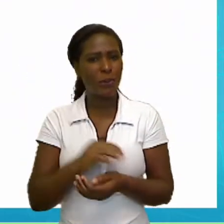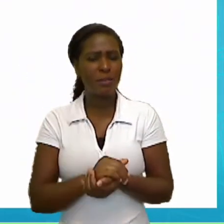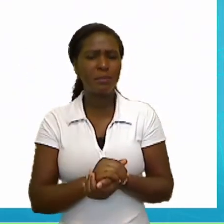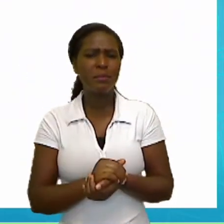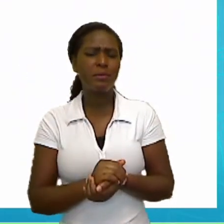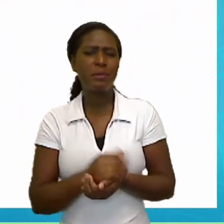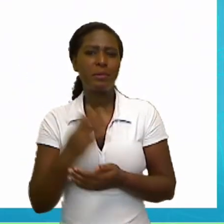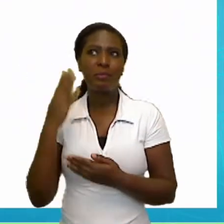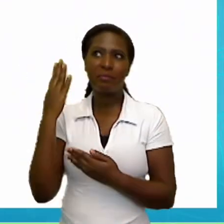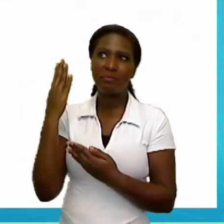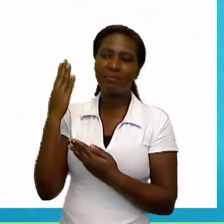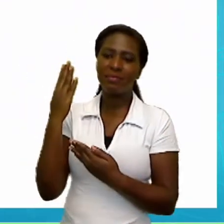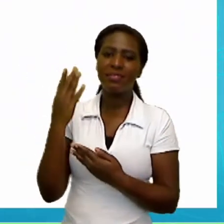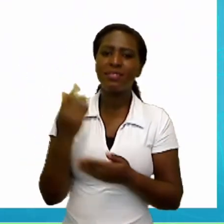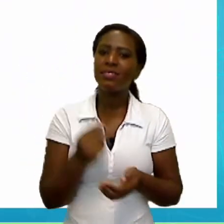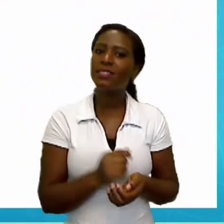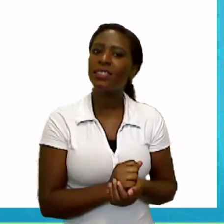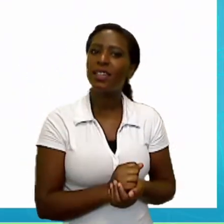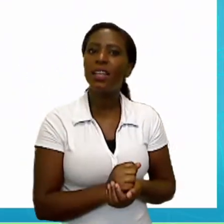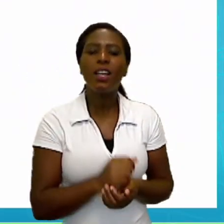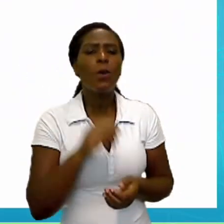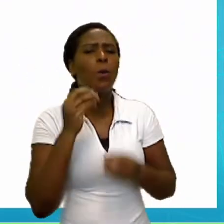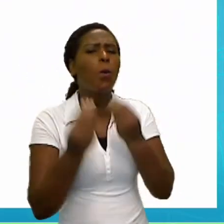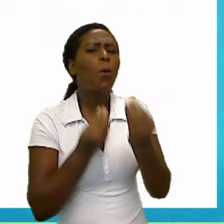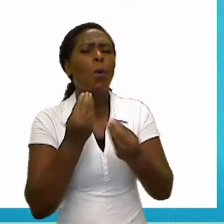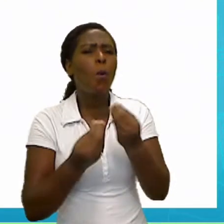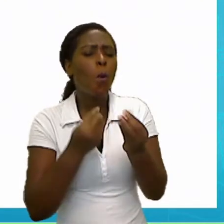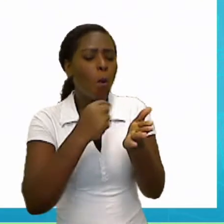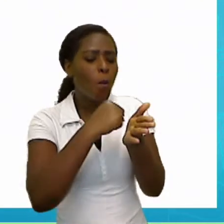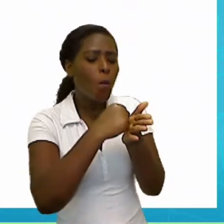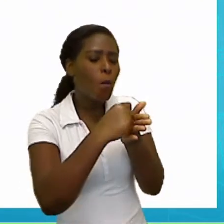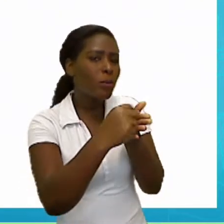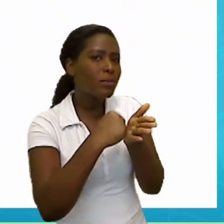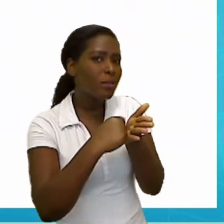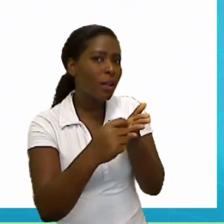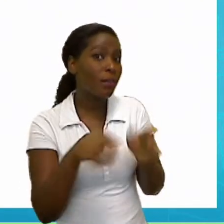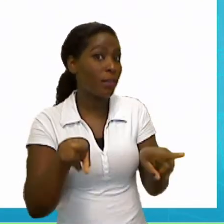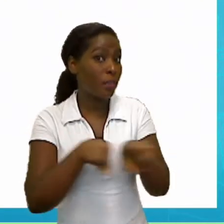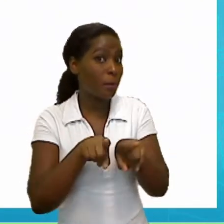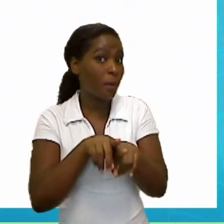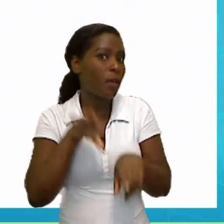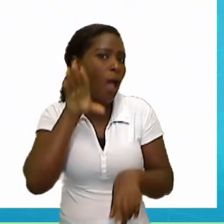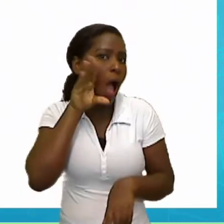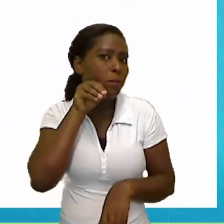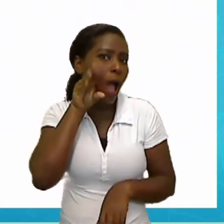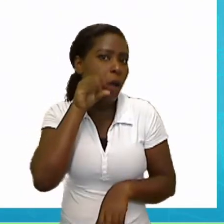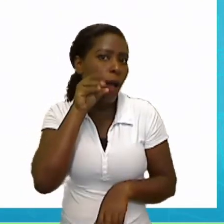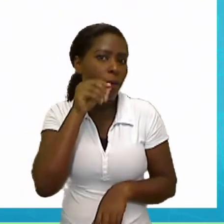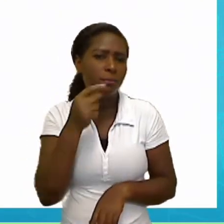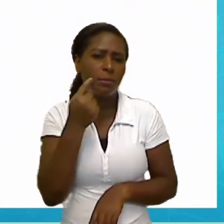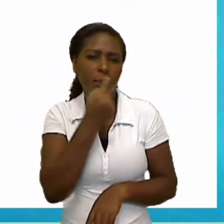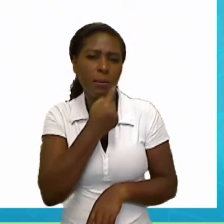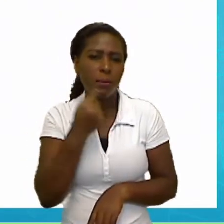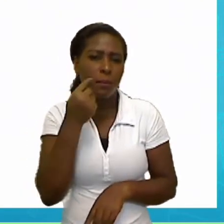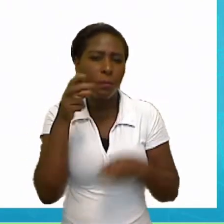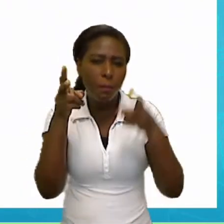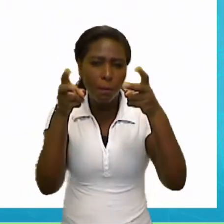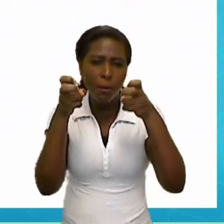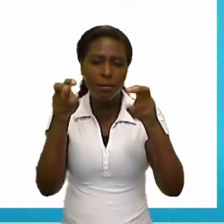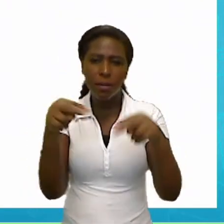cera. Giz de cera. em English, crayon. Repeat. Crayon. Vamos escrever, tá bem?